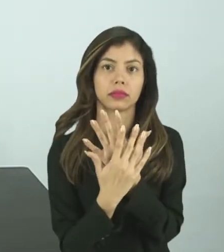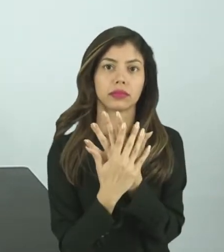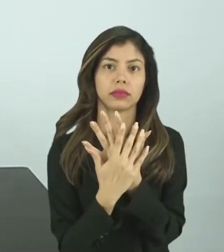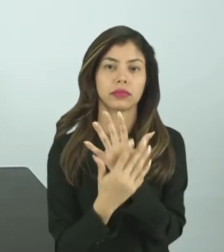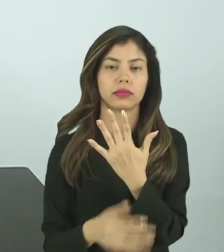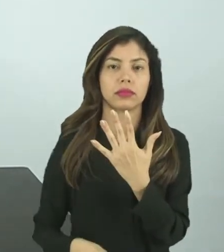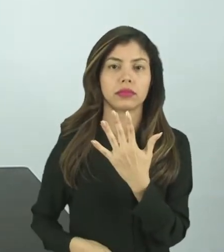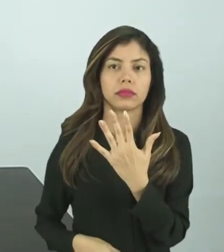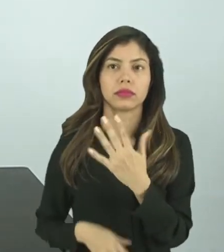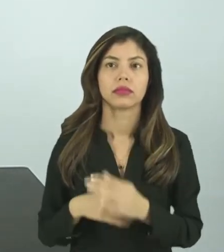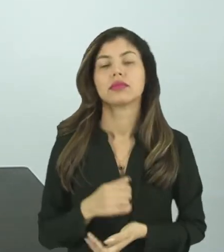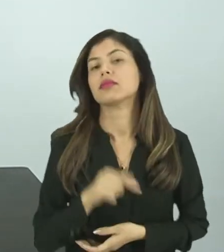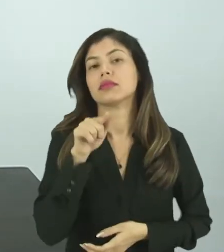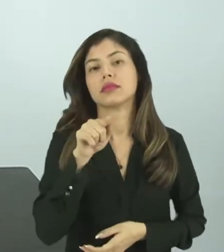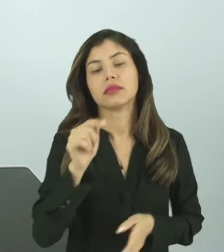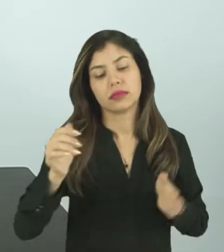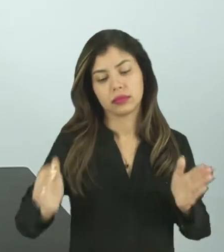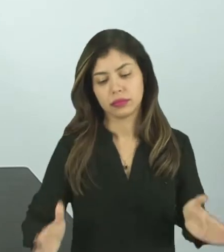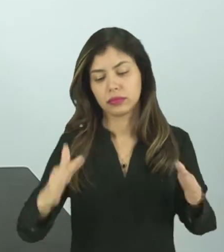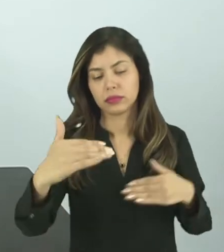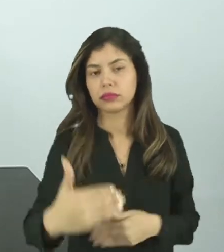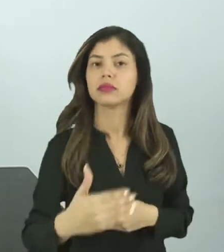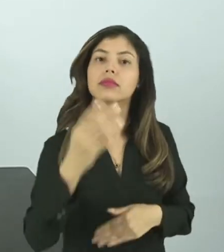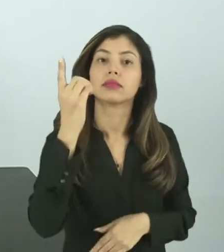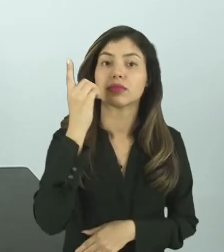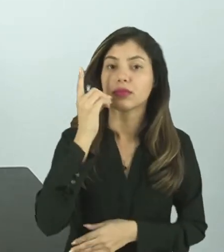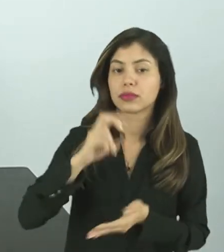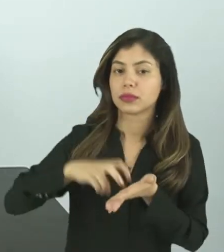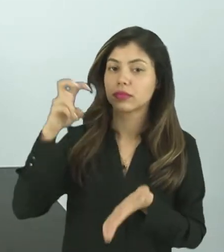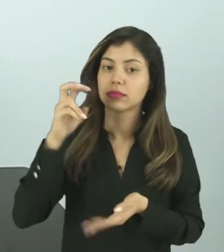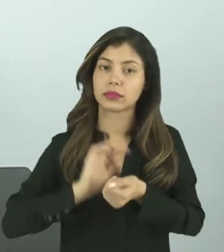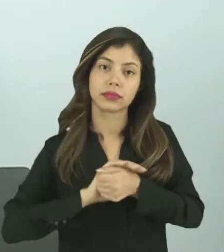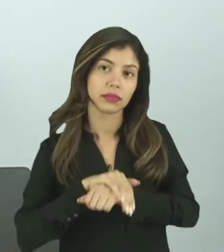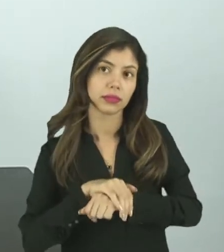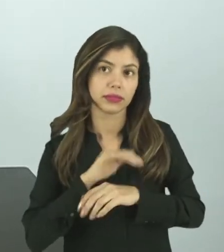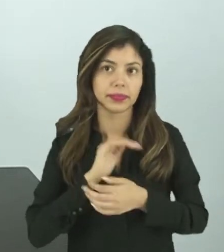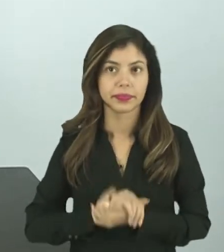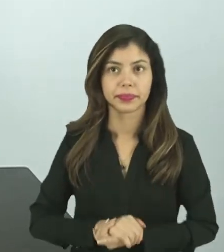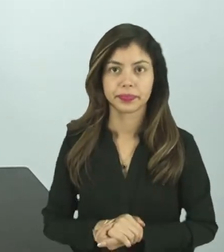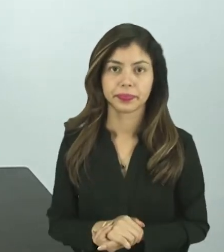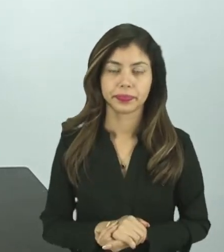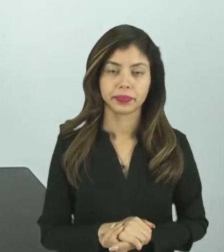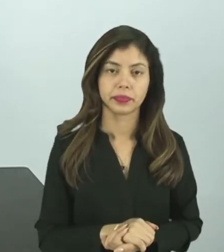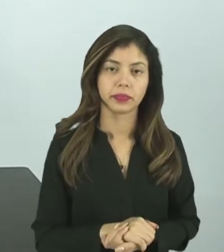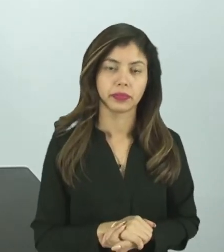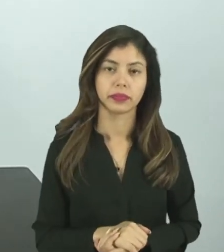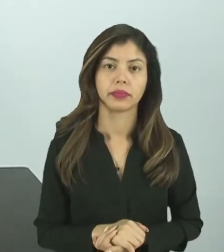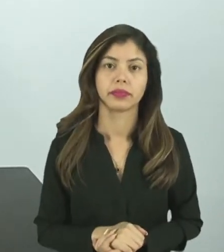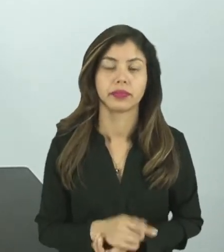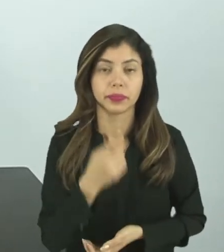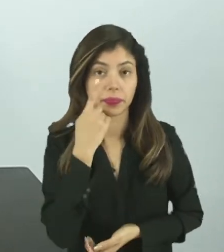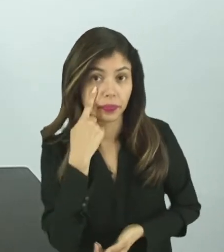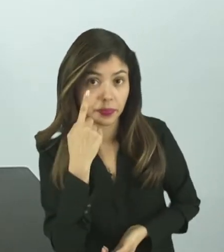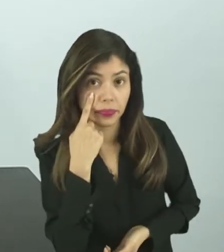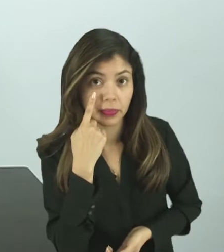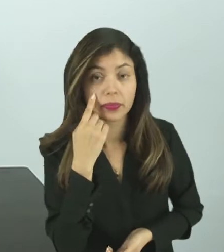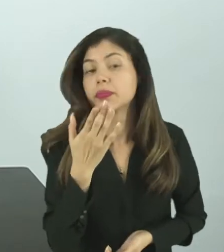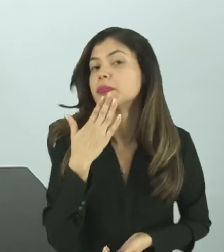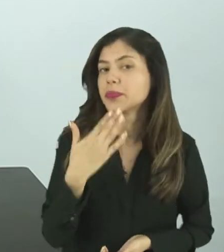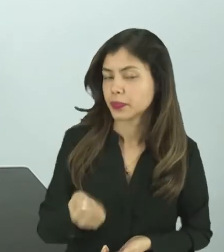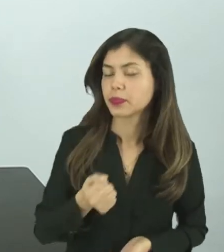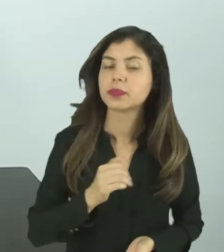Então, essa é a caixa mágica, dias e noites, certo? Só para vocês visualizarem